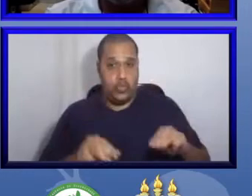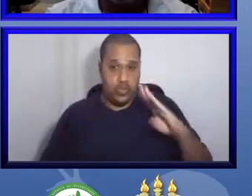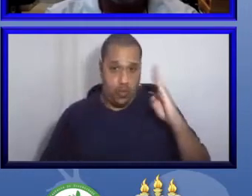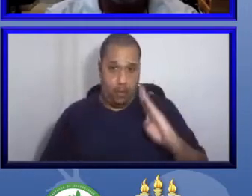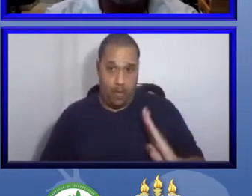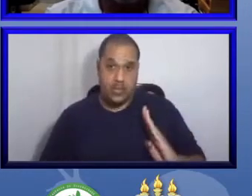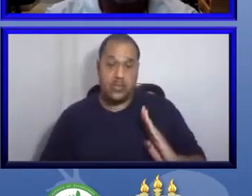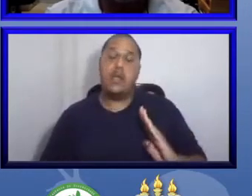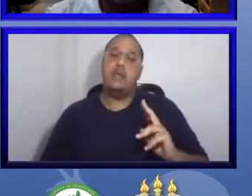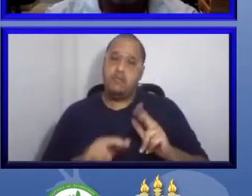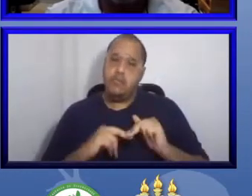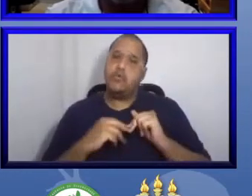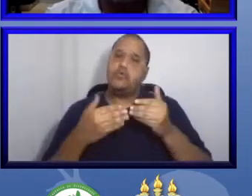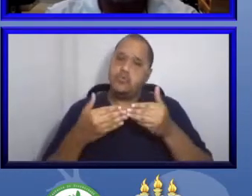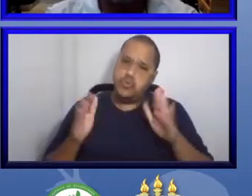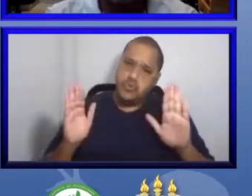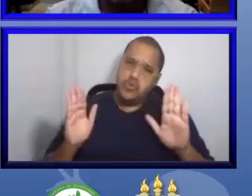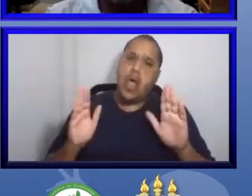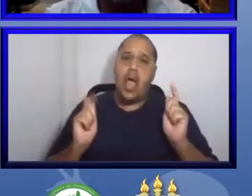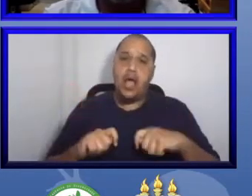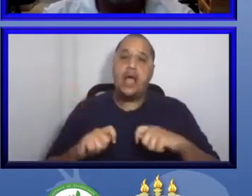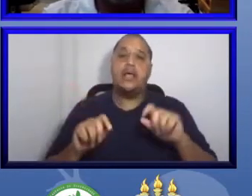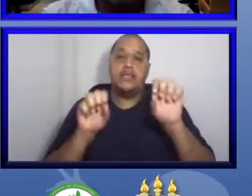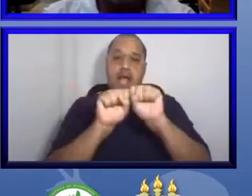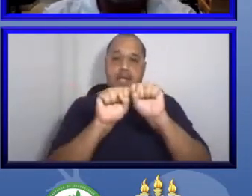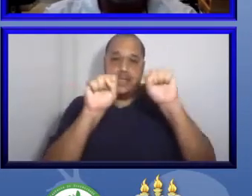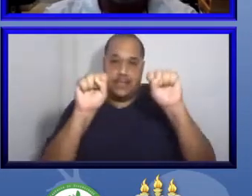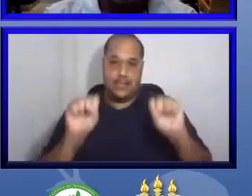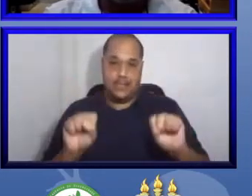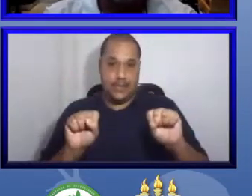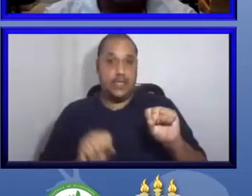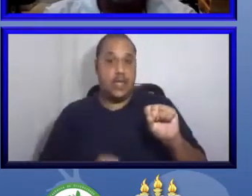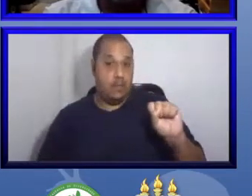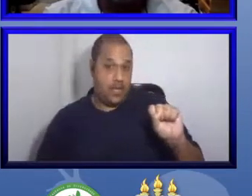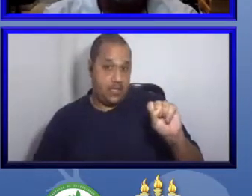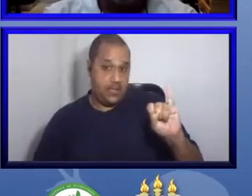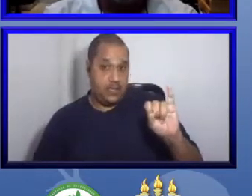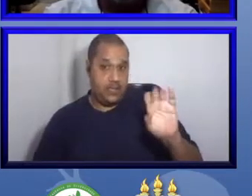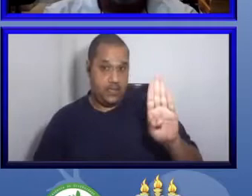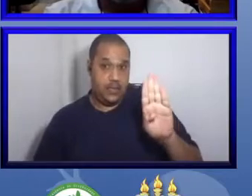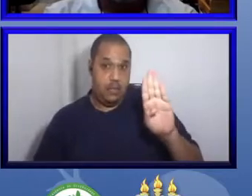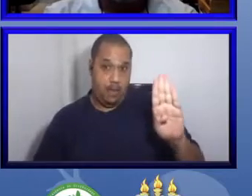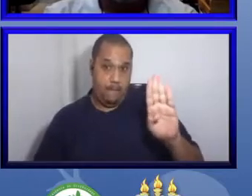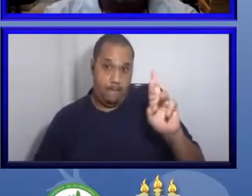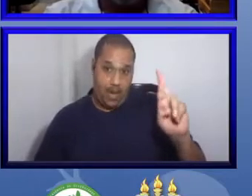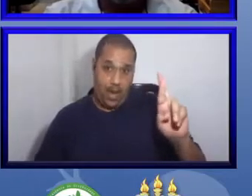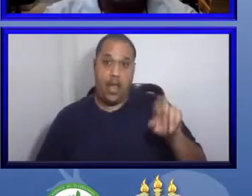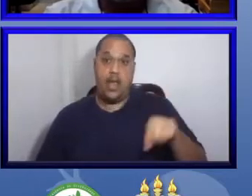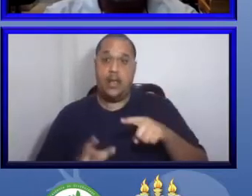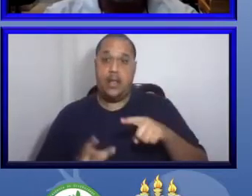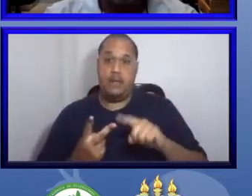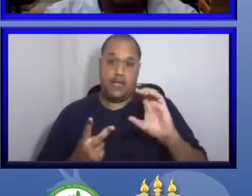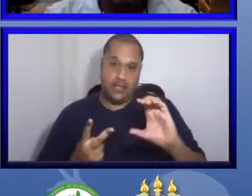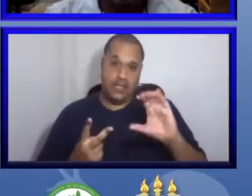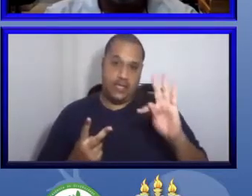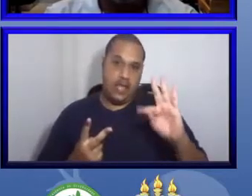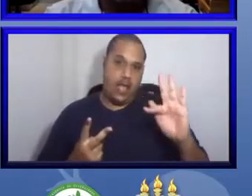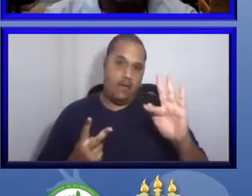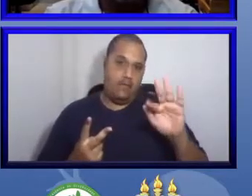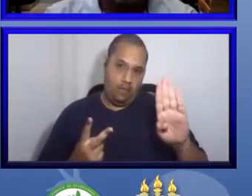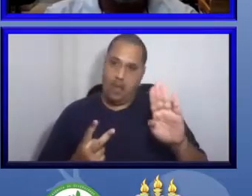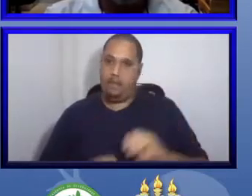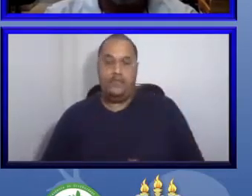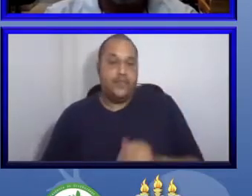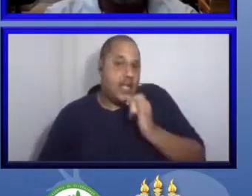informações no CIVBR e no CTFB. Então, eu vou para Londres, vou para